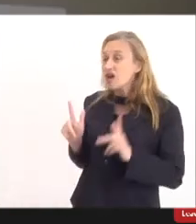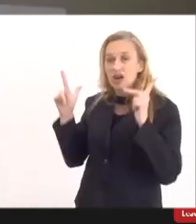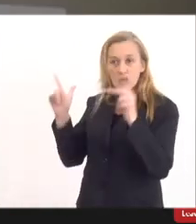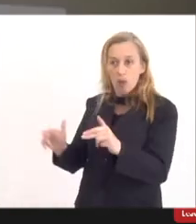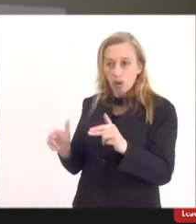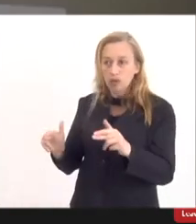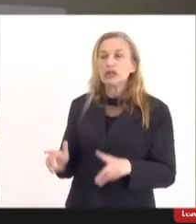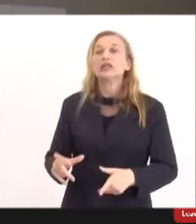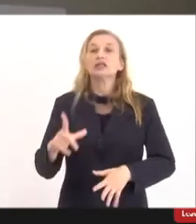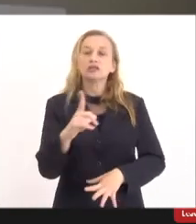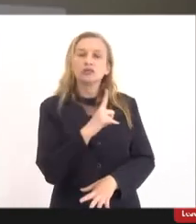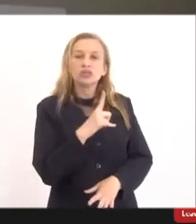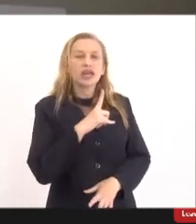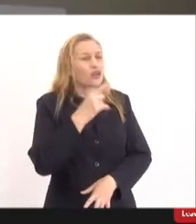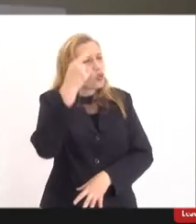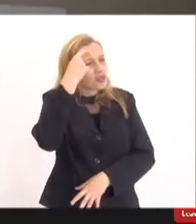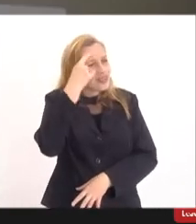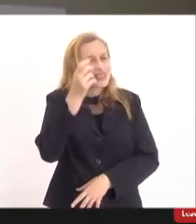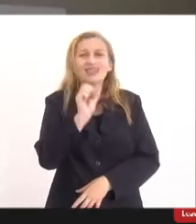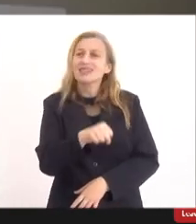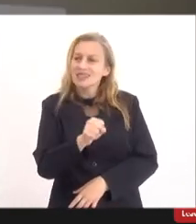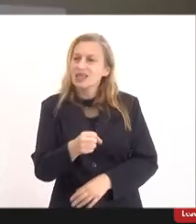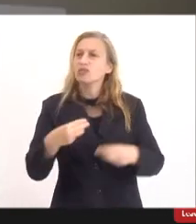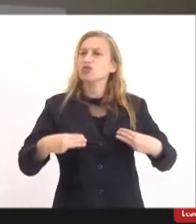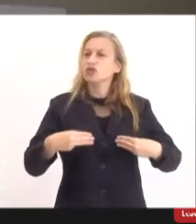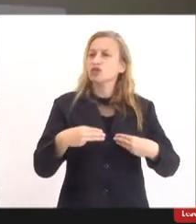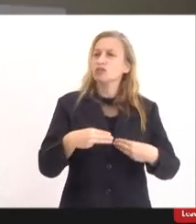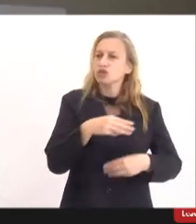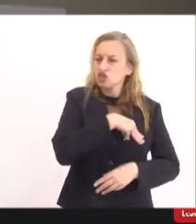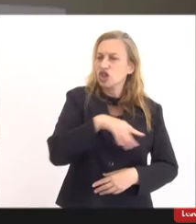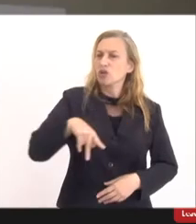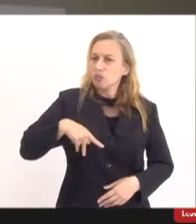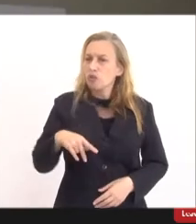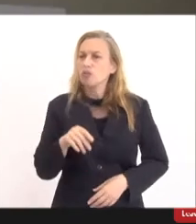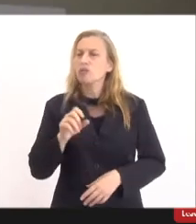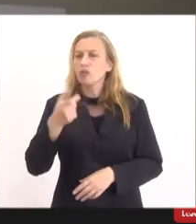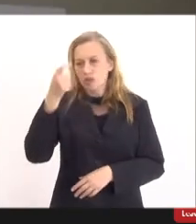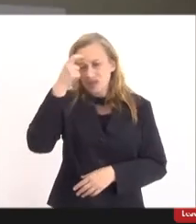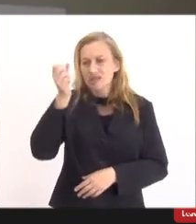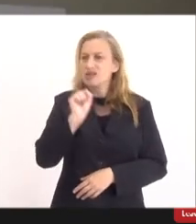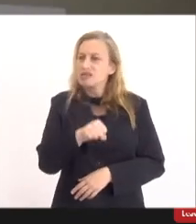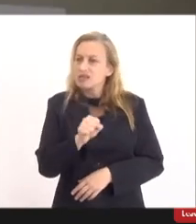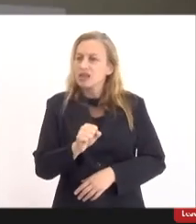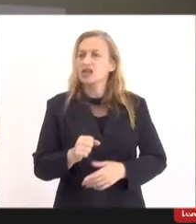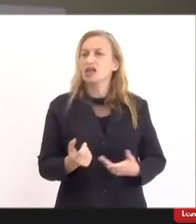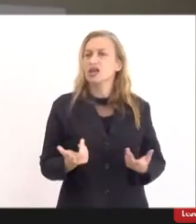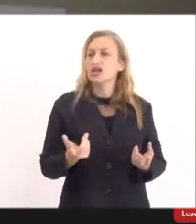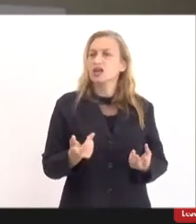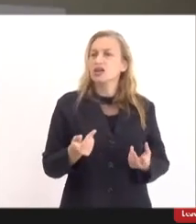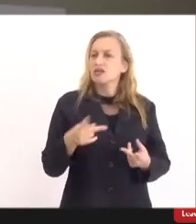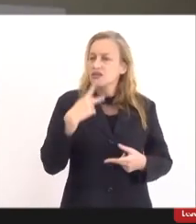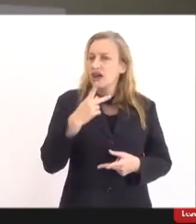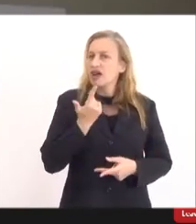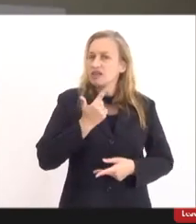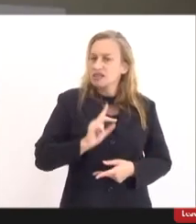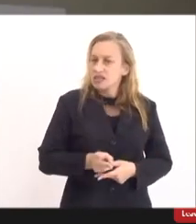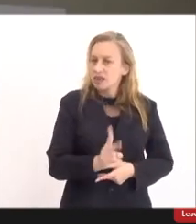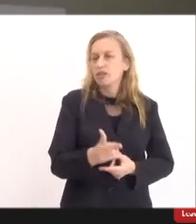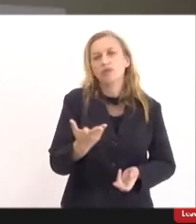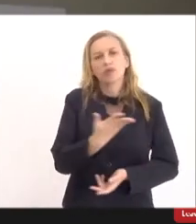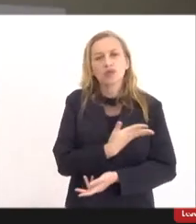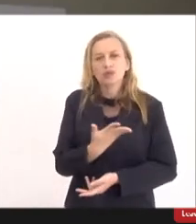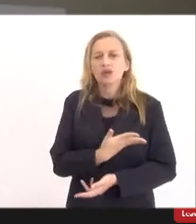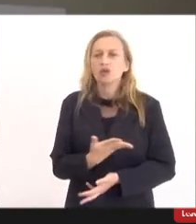Então a gente tem plena consciência, o Ministério Público tem plena consciência, a gente tem feito questão de ressaltar isso para os colegas,